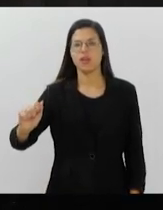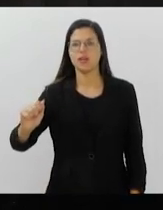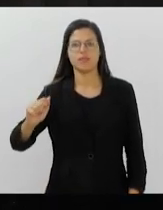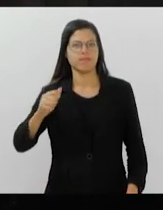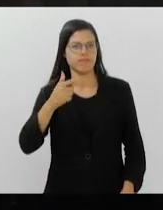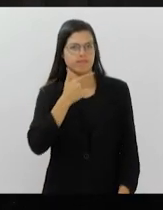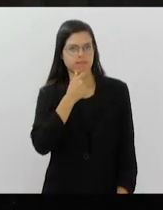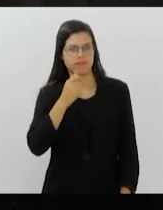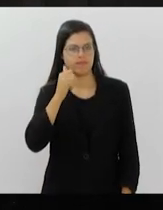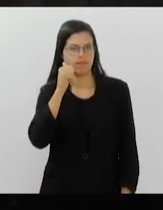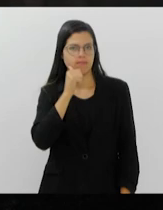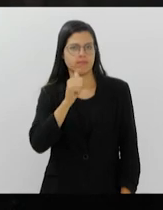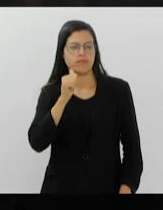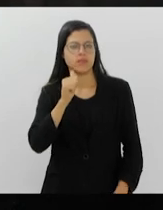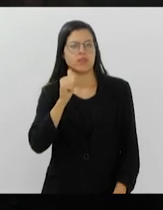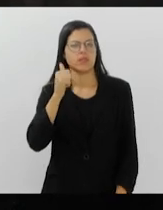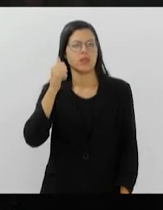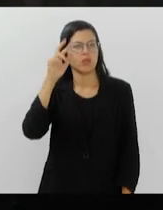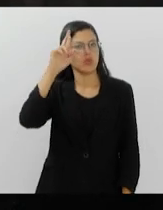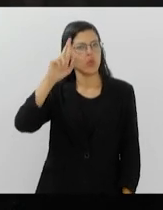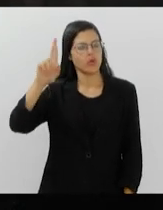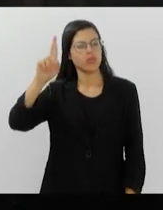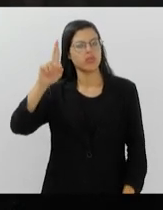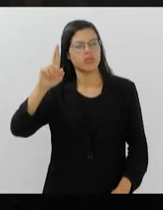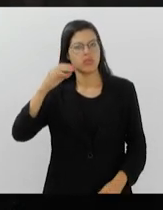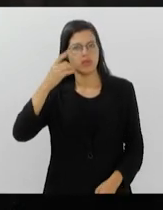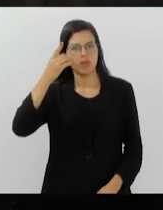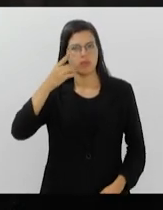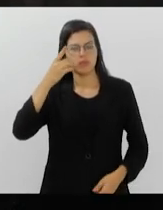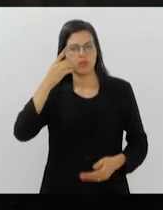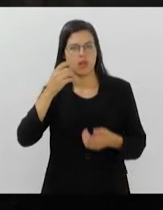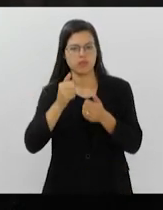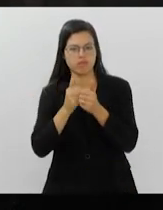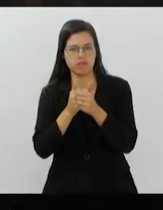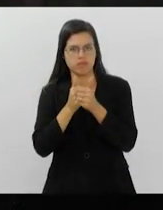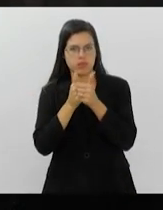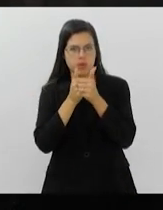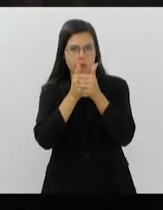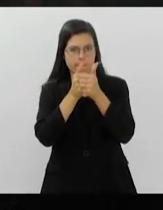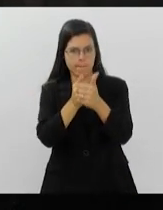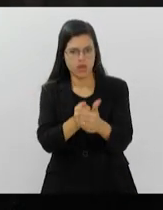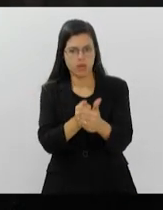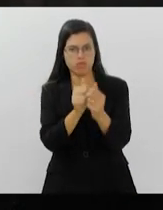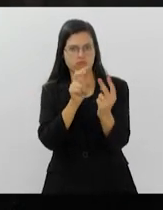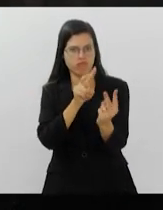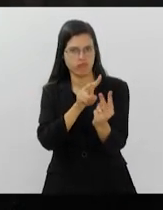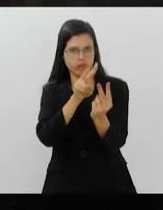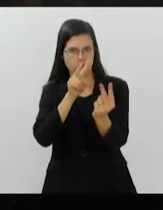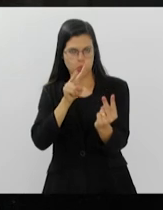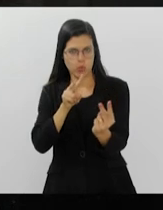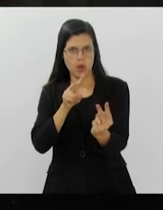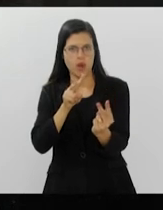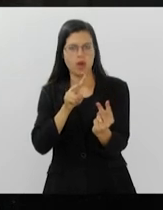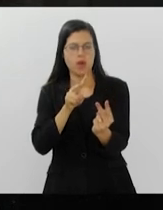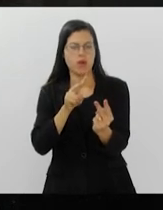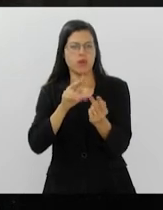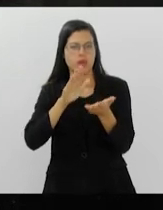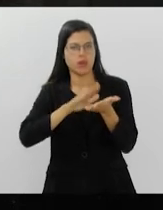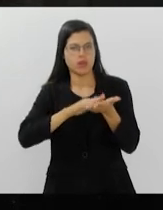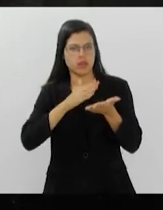deputados que nos acompanham de forma remota, senhora